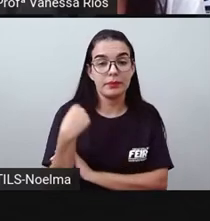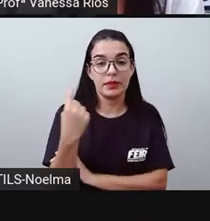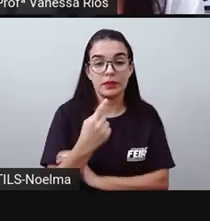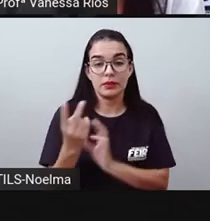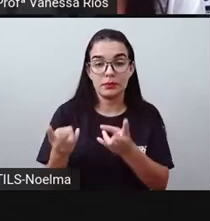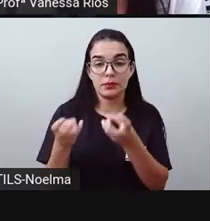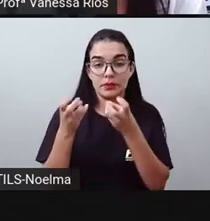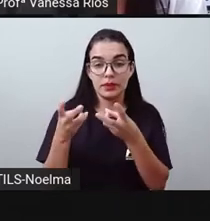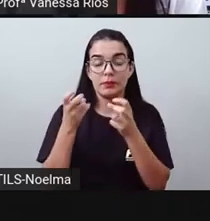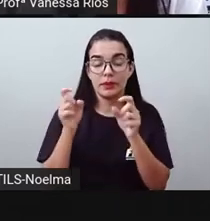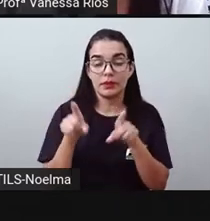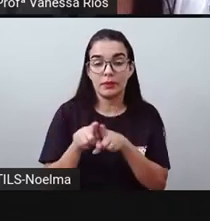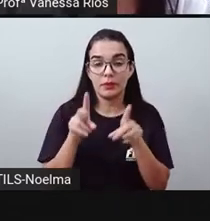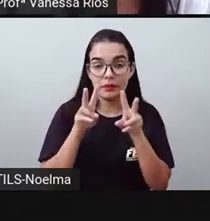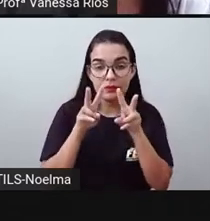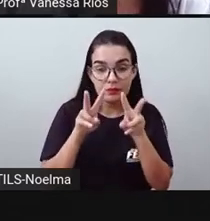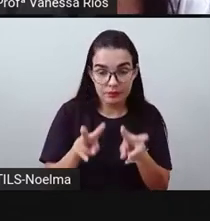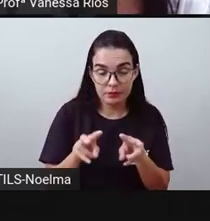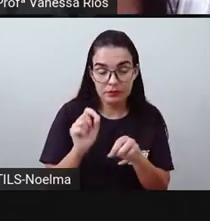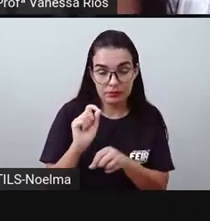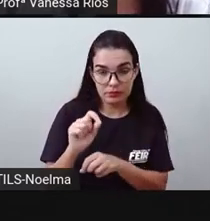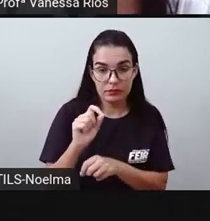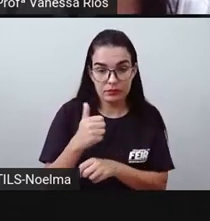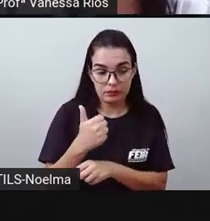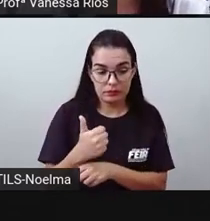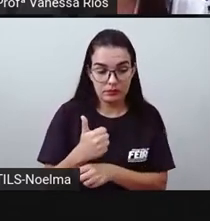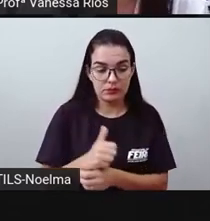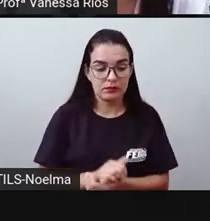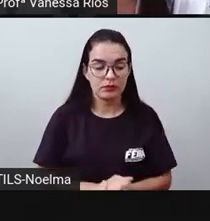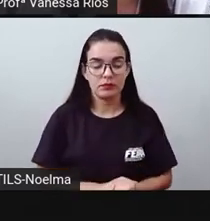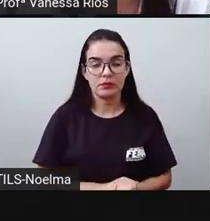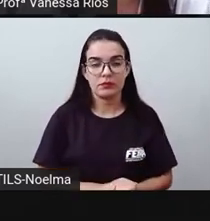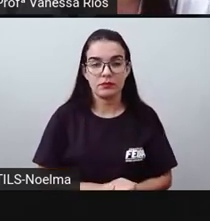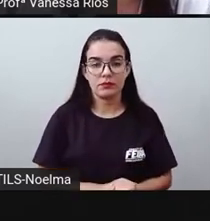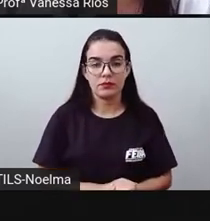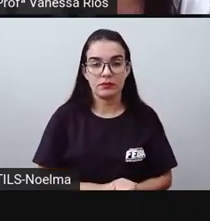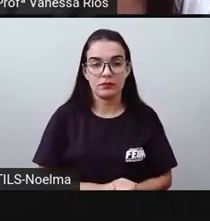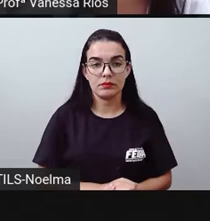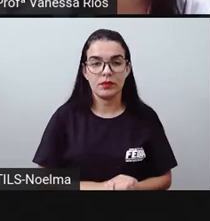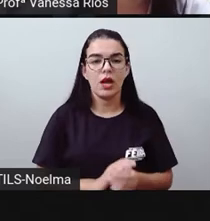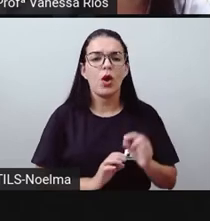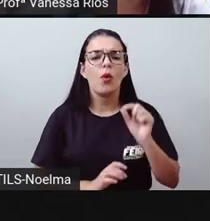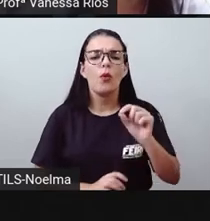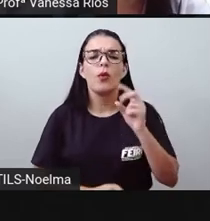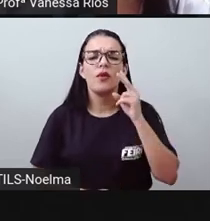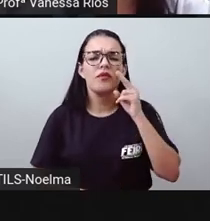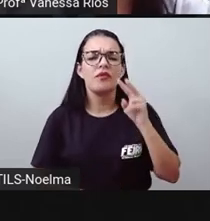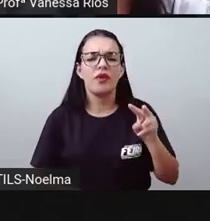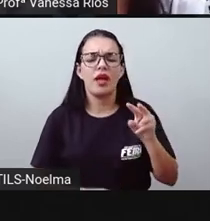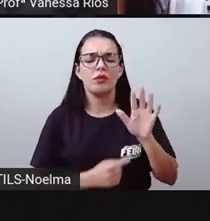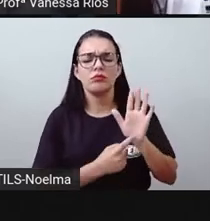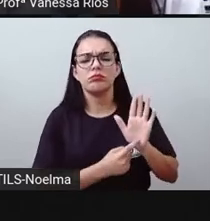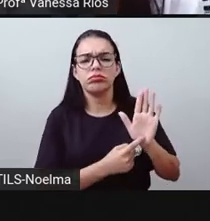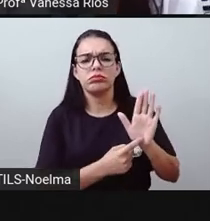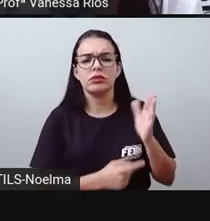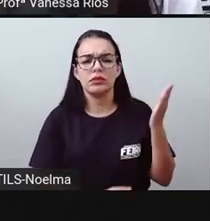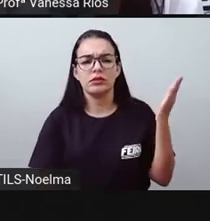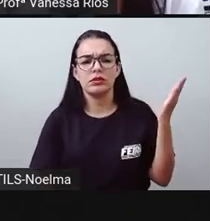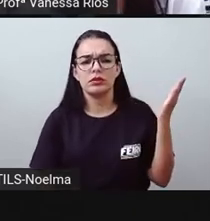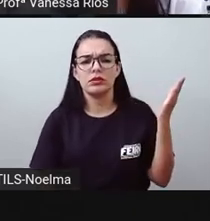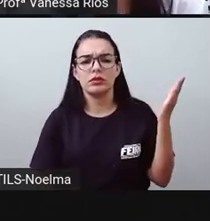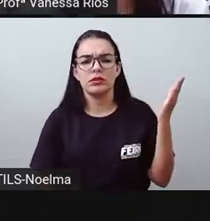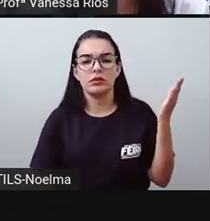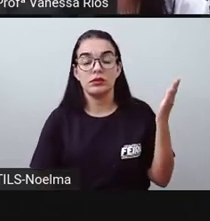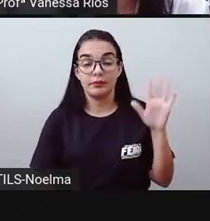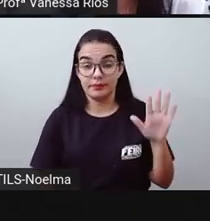observando em relação ao que está sendo retratado na imagem. Então, o que é que vimos na imagem? A gente observa aí pessoas